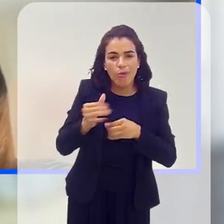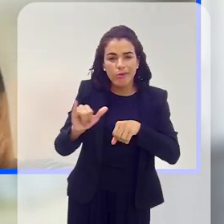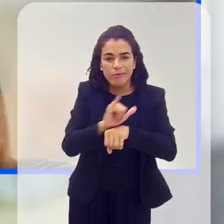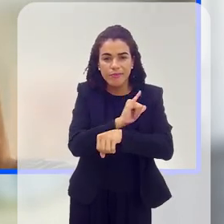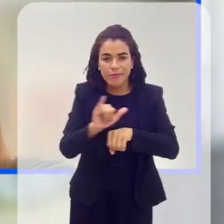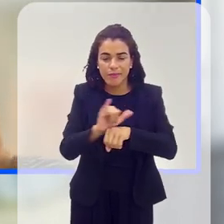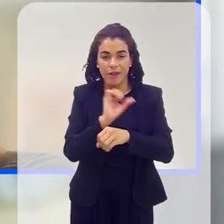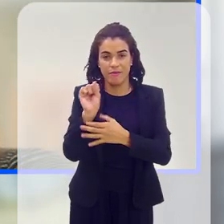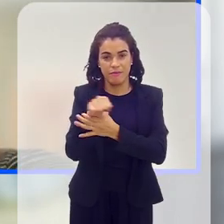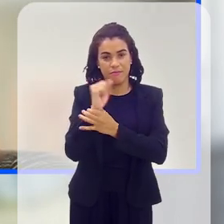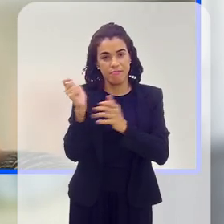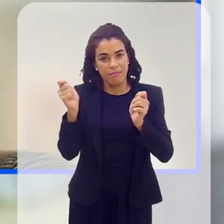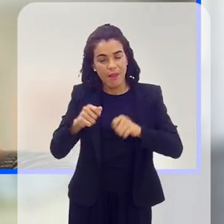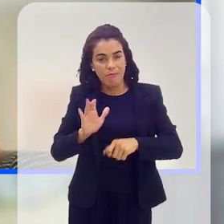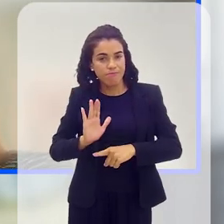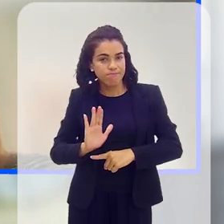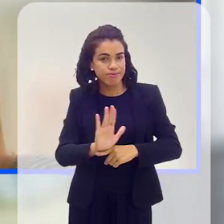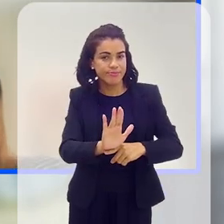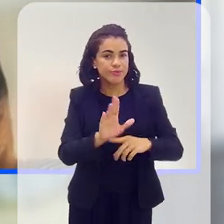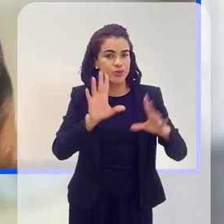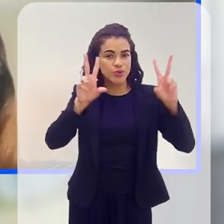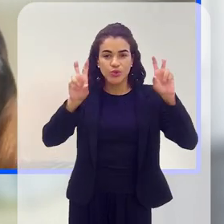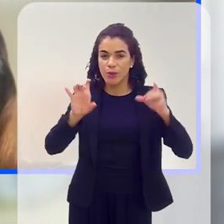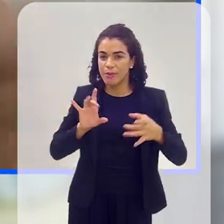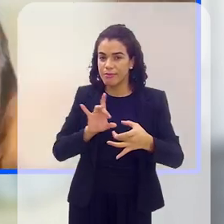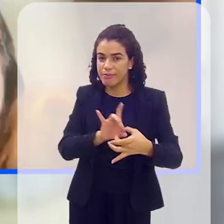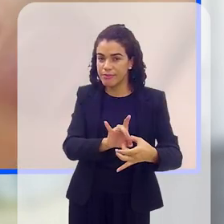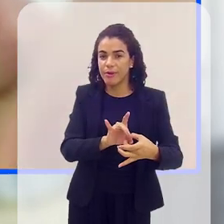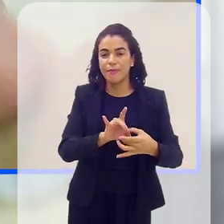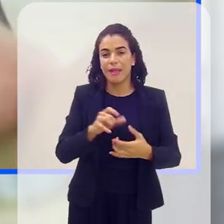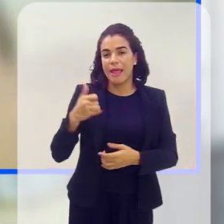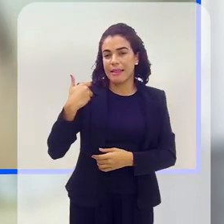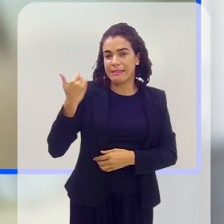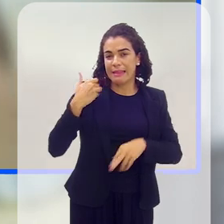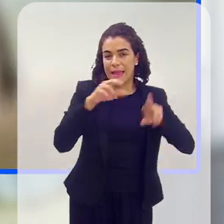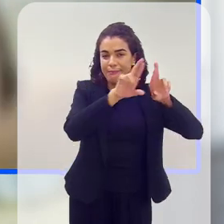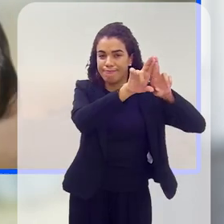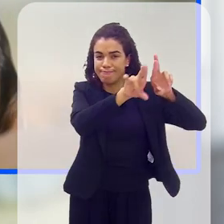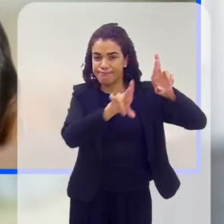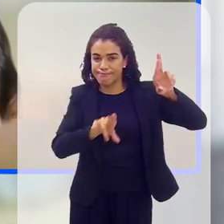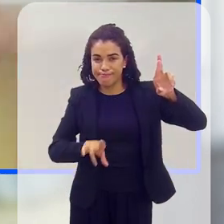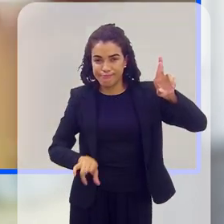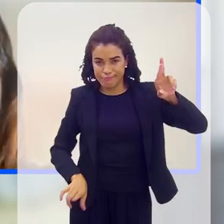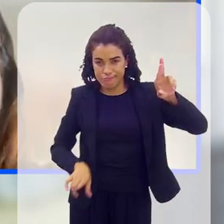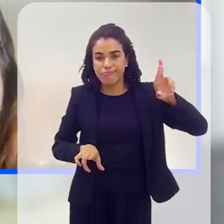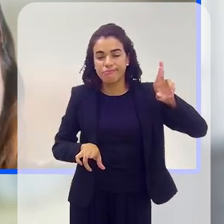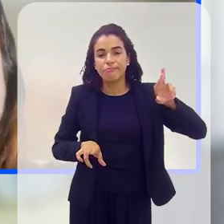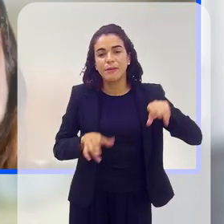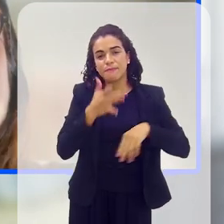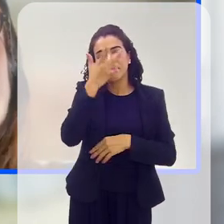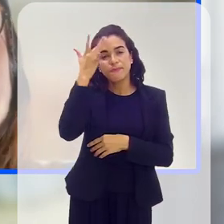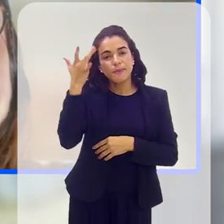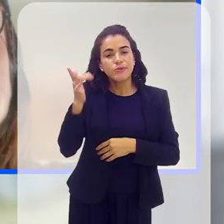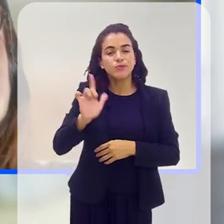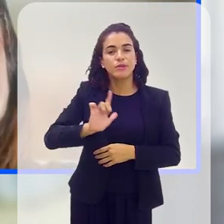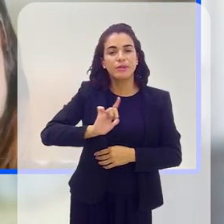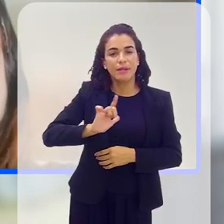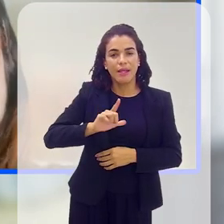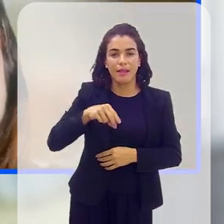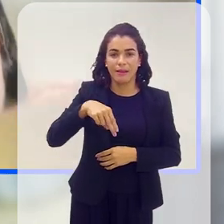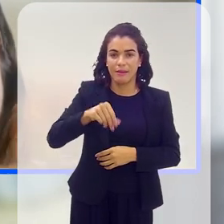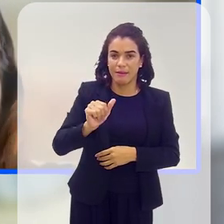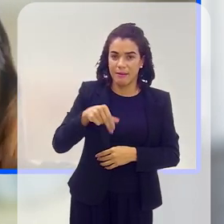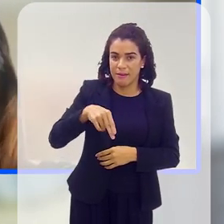fisioterapia pode ajudar, principalmente em relação às diferentes faixas etárias de pessoas que são acometidas pelo